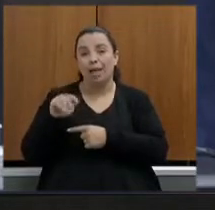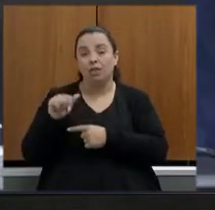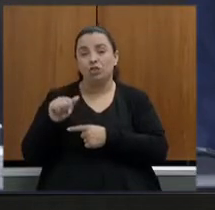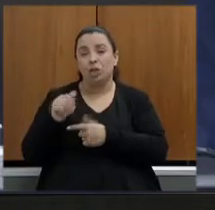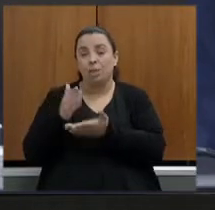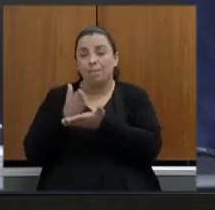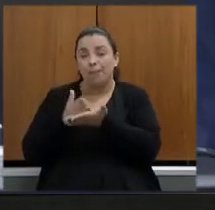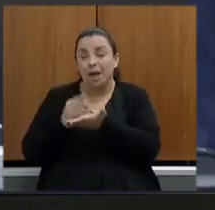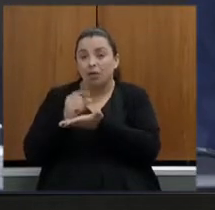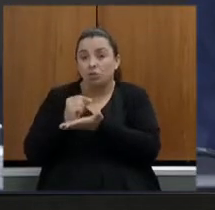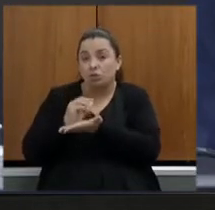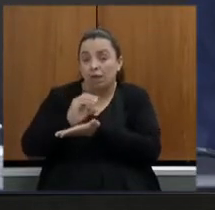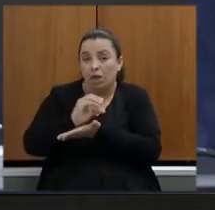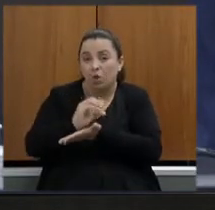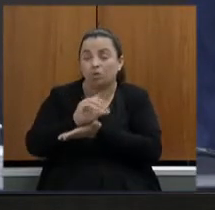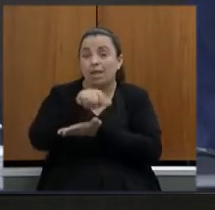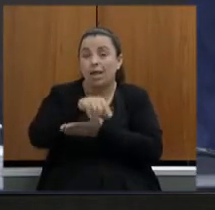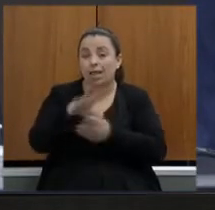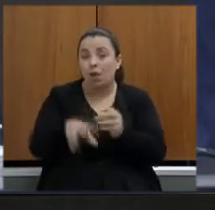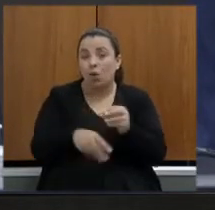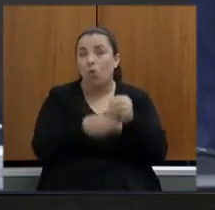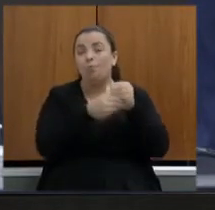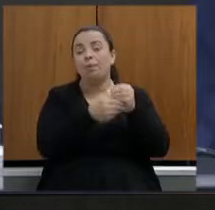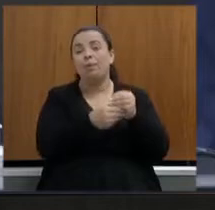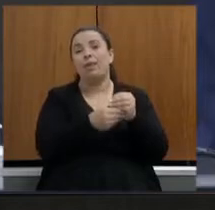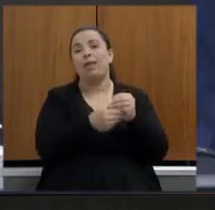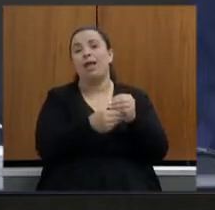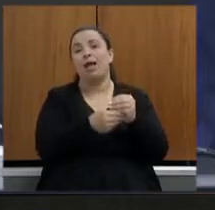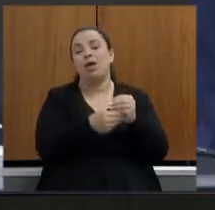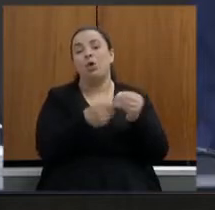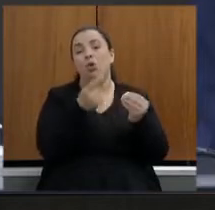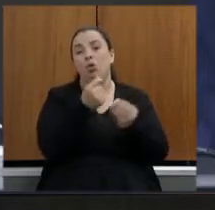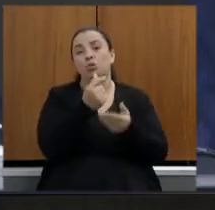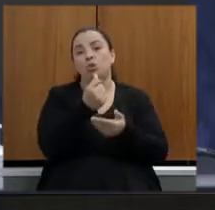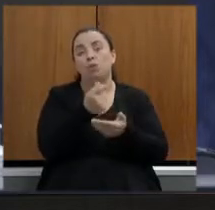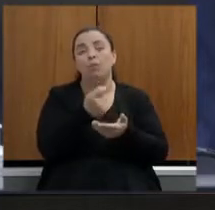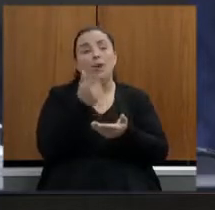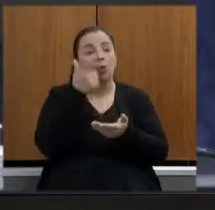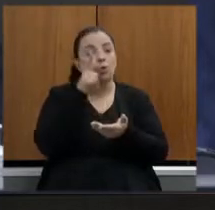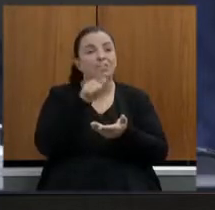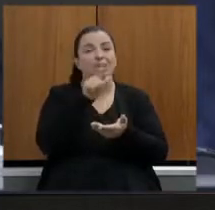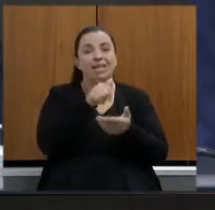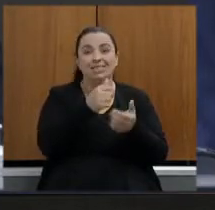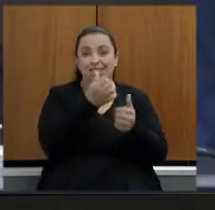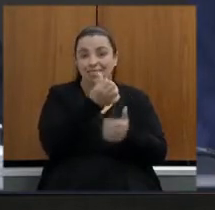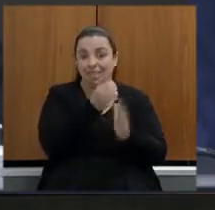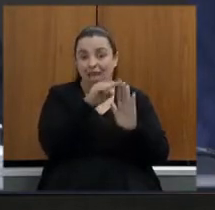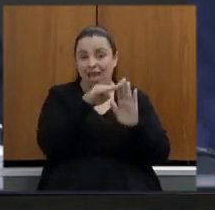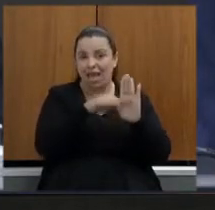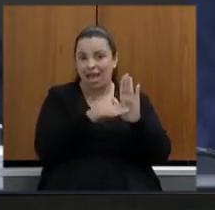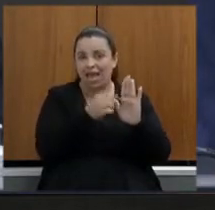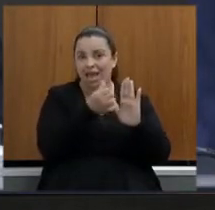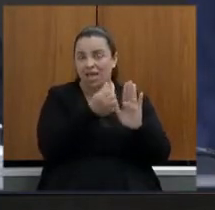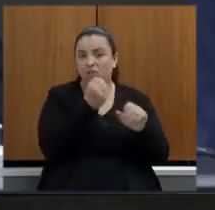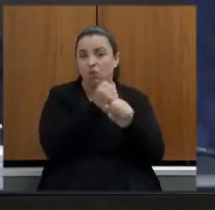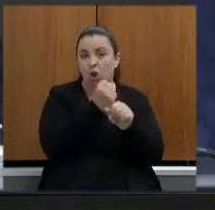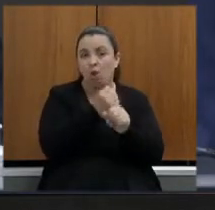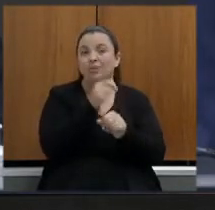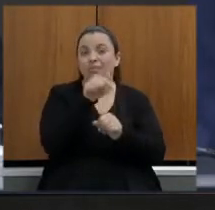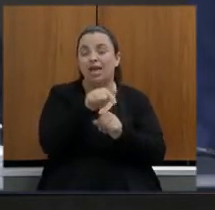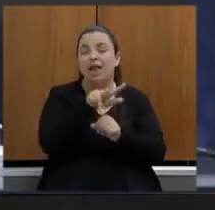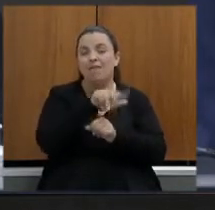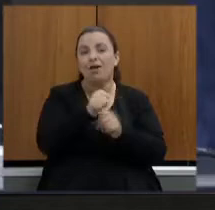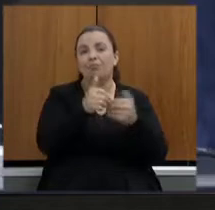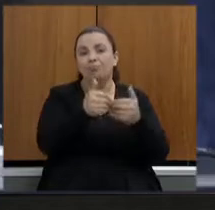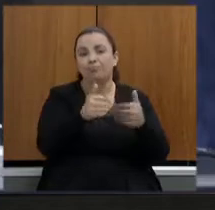complementar a viabilidade e permitir a execução dessas seis obras que em breve o governador vai anunciar andamentos